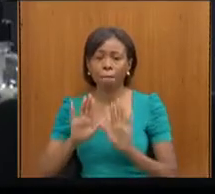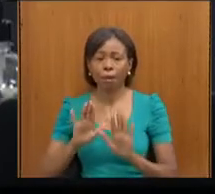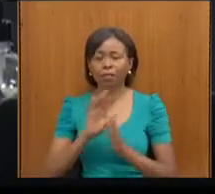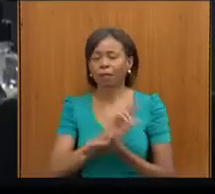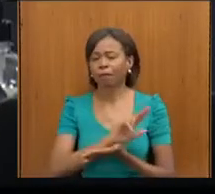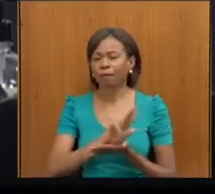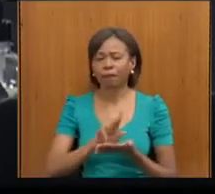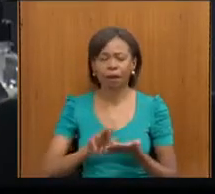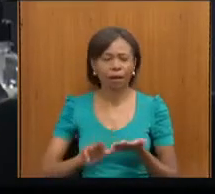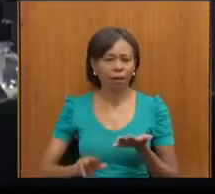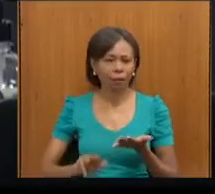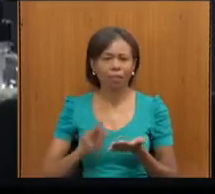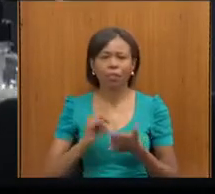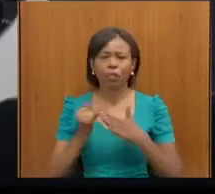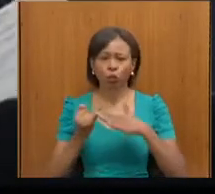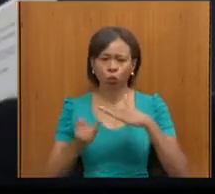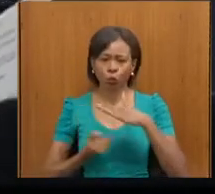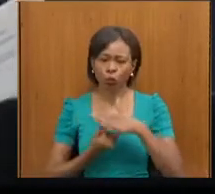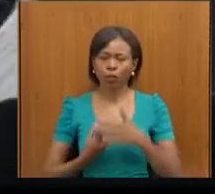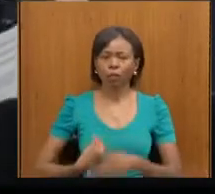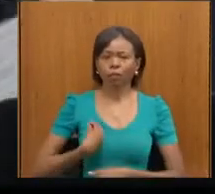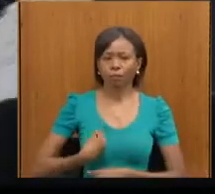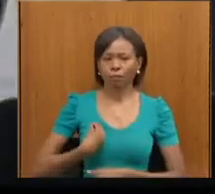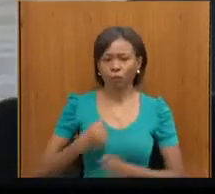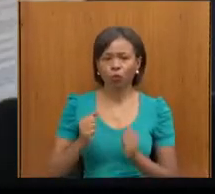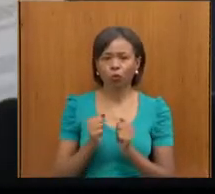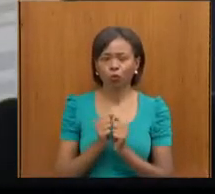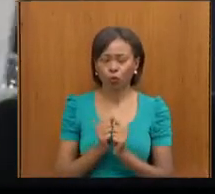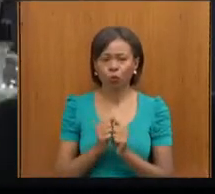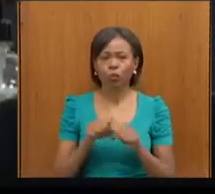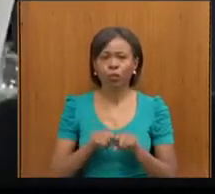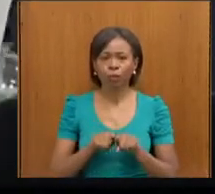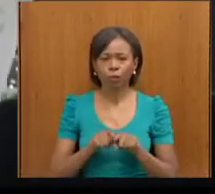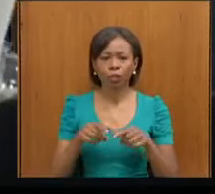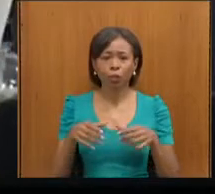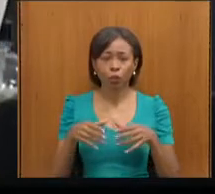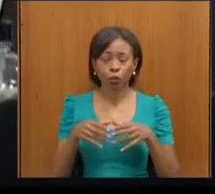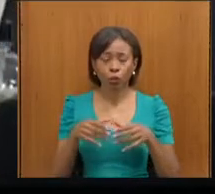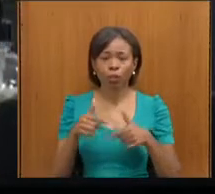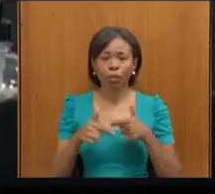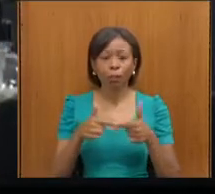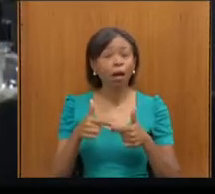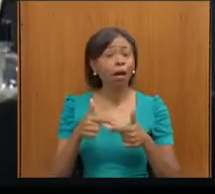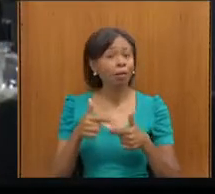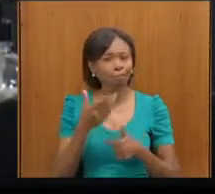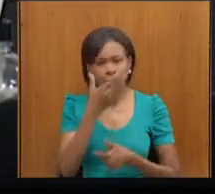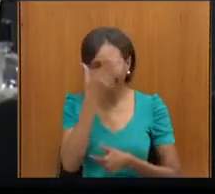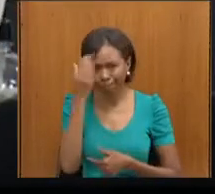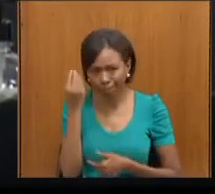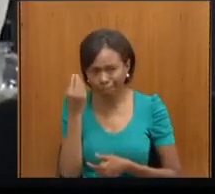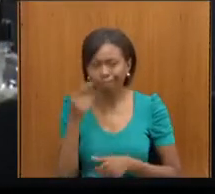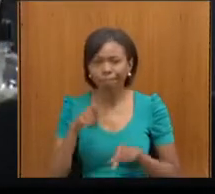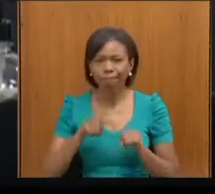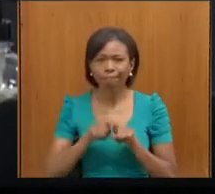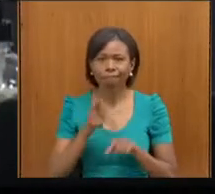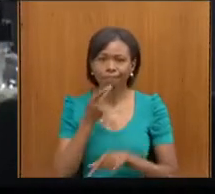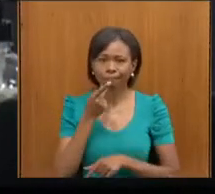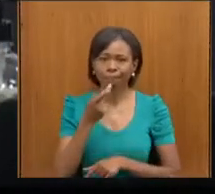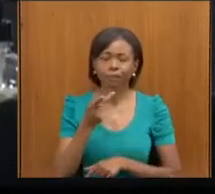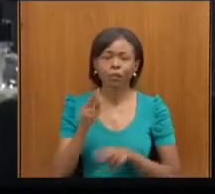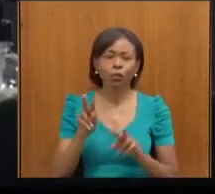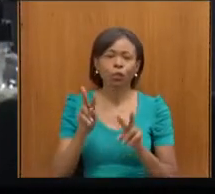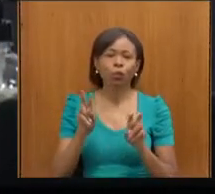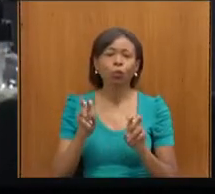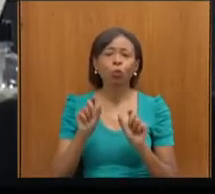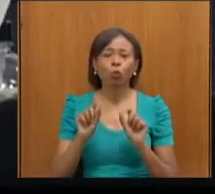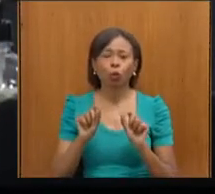que participaram conosco e participam nos trabalhos dessa comissão. Esqueci de citar também, nós fizemos